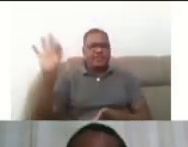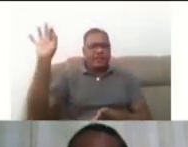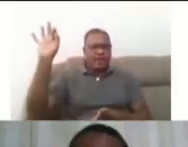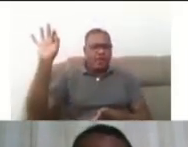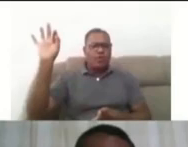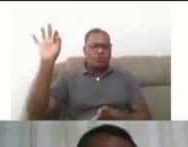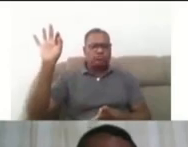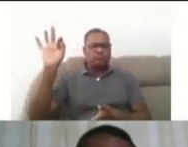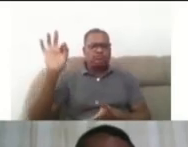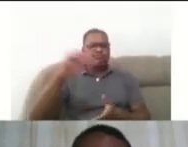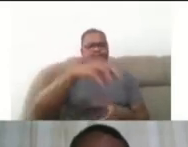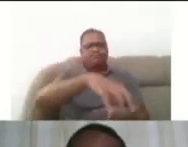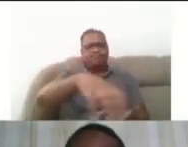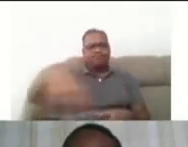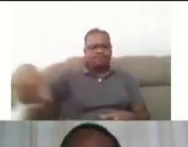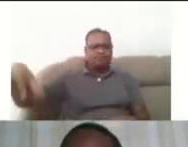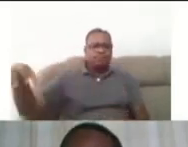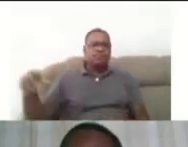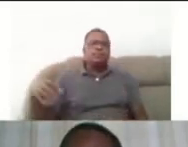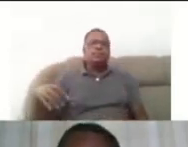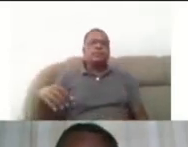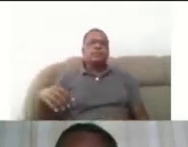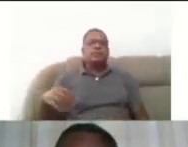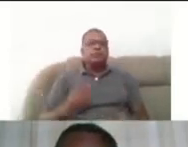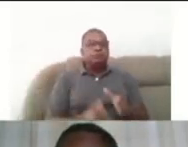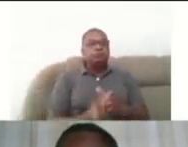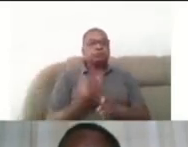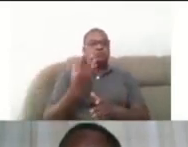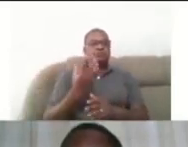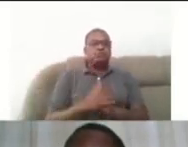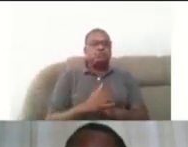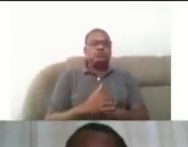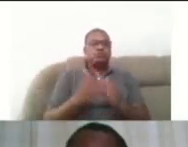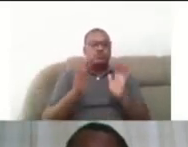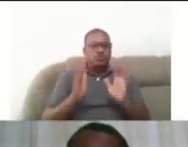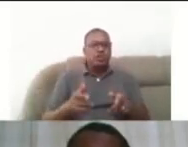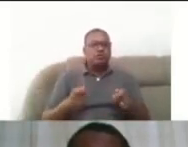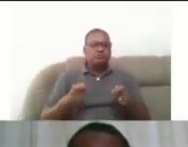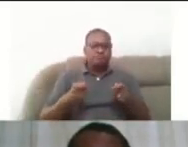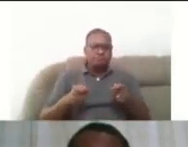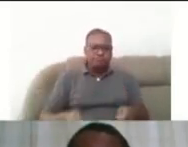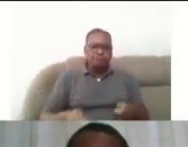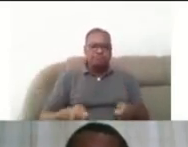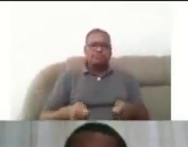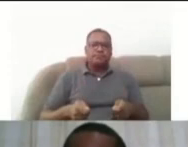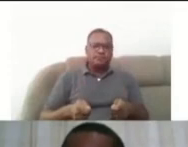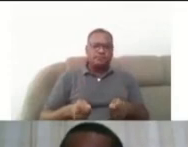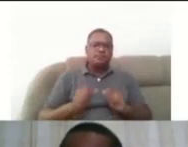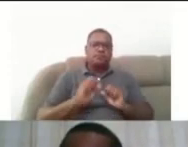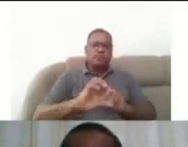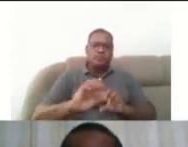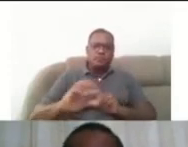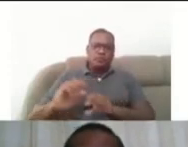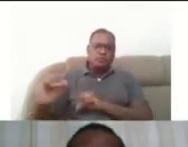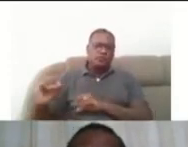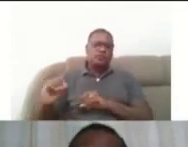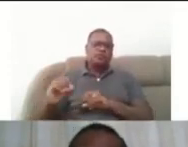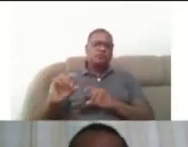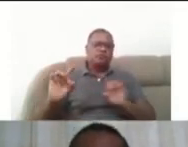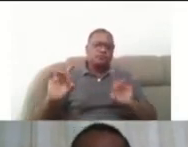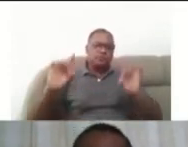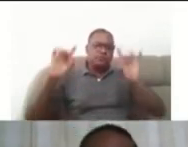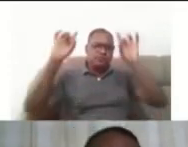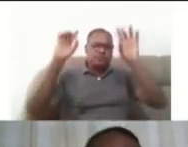De lá para cá, o NAP veio consolidando o atendimento educacional especializado com foco na eliminação das